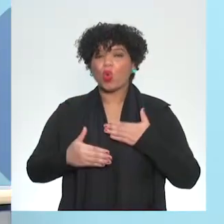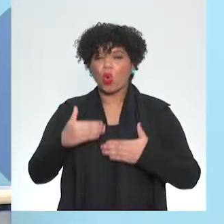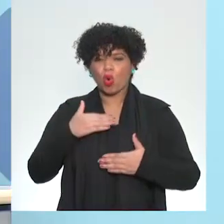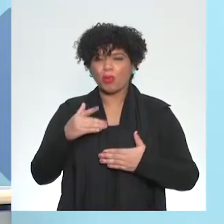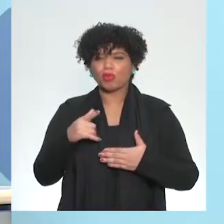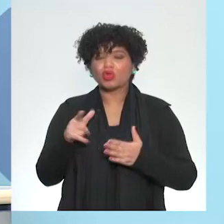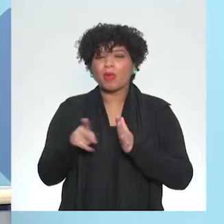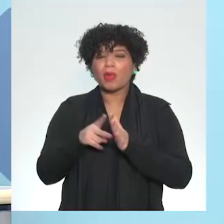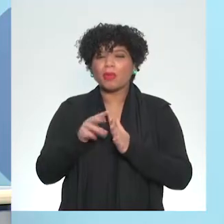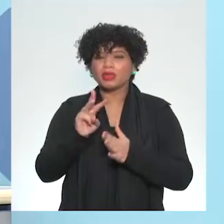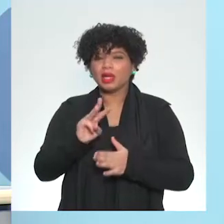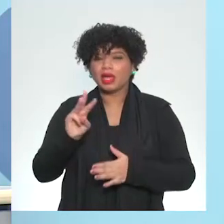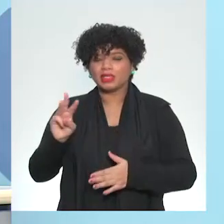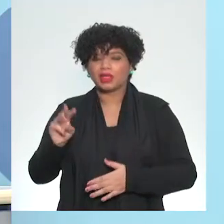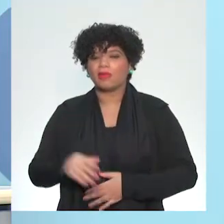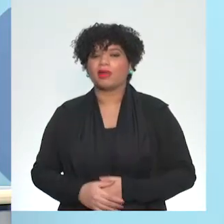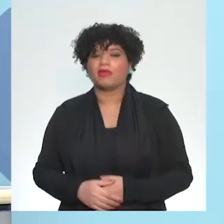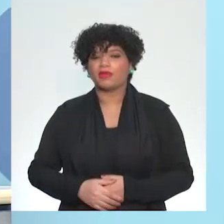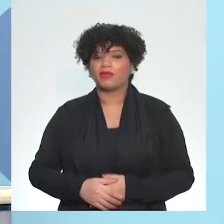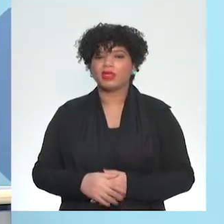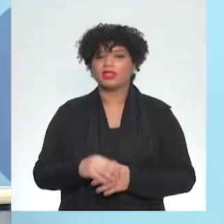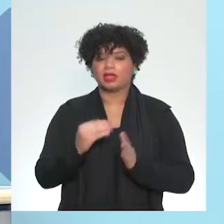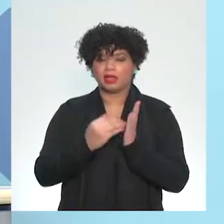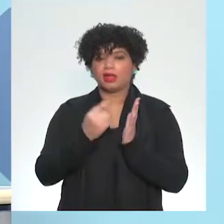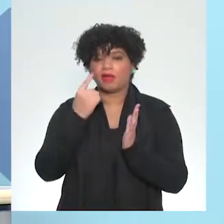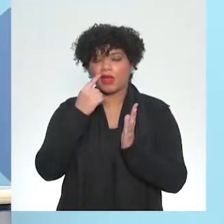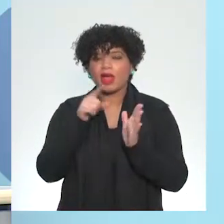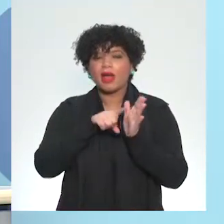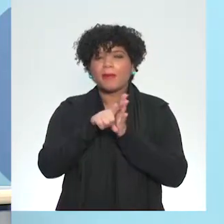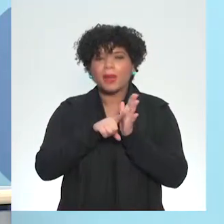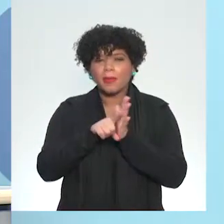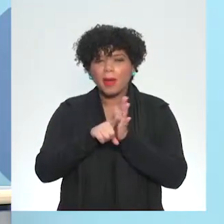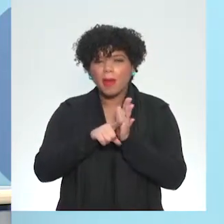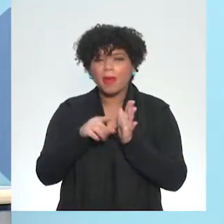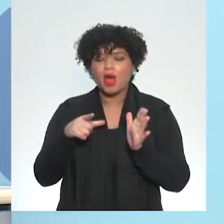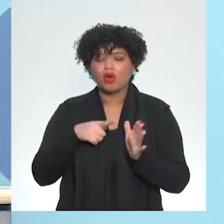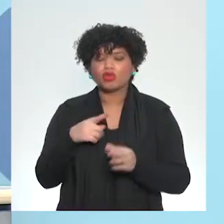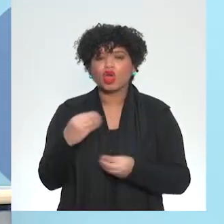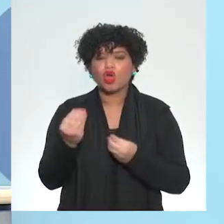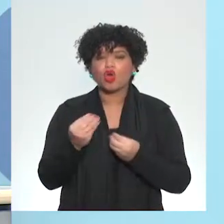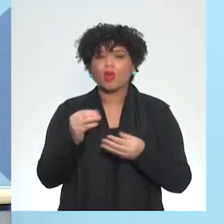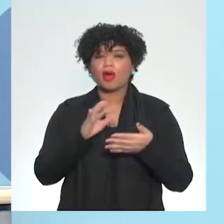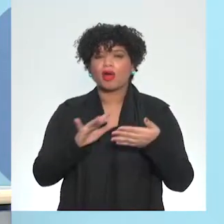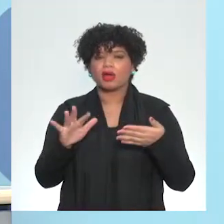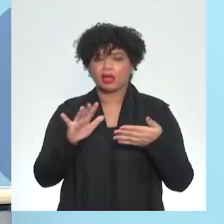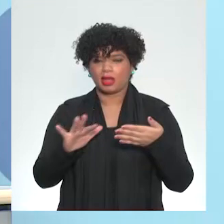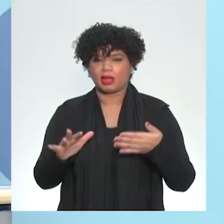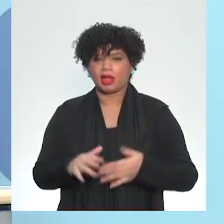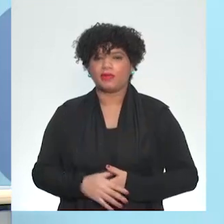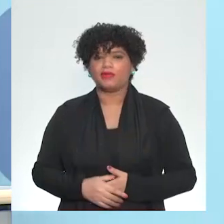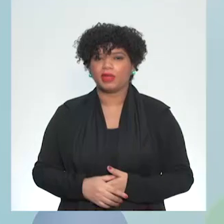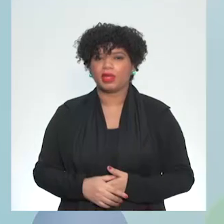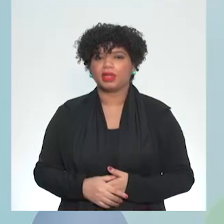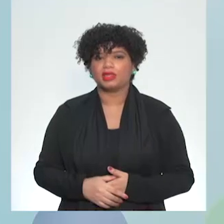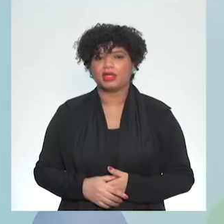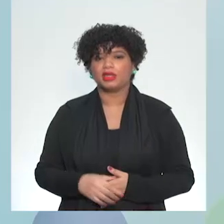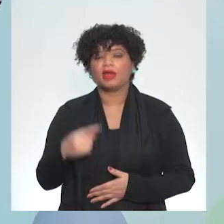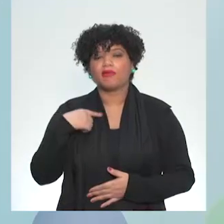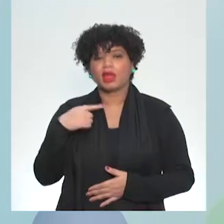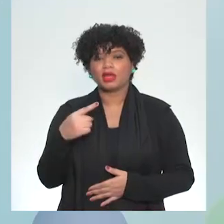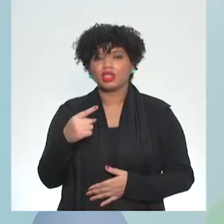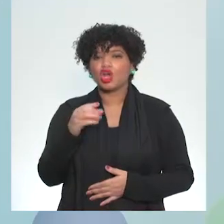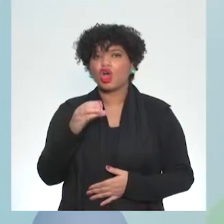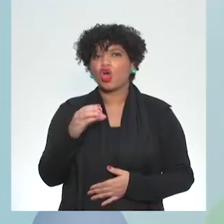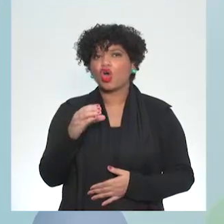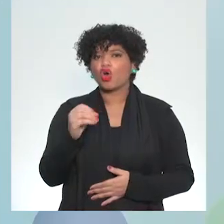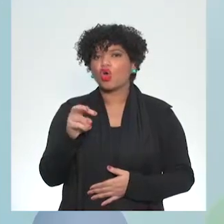site, é o corpo do seu aplicativo. É o que você está digitando ali. E a gente pensa em corpo, a gente pensa